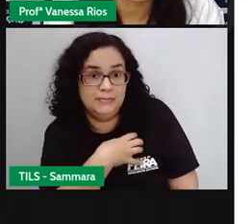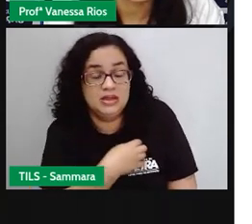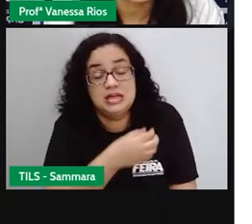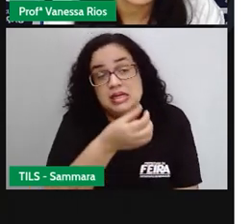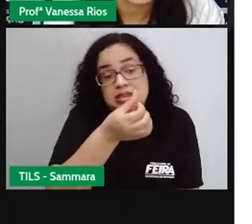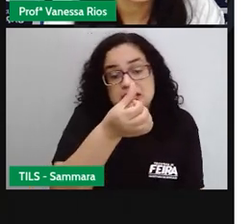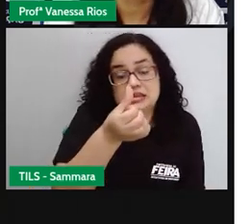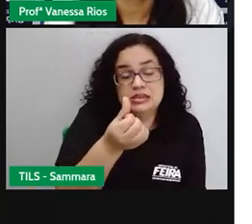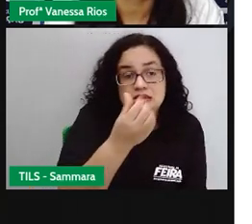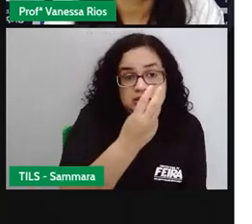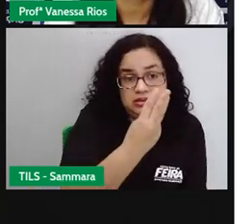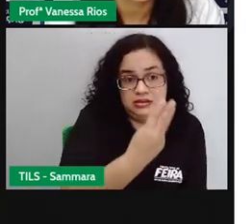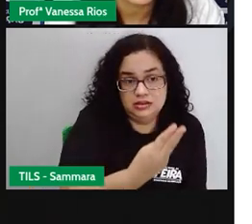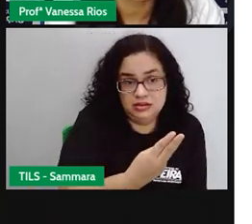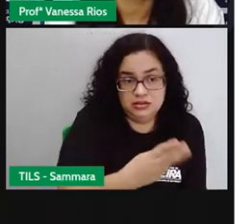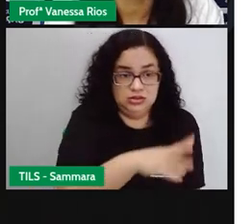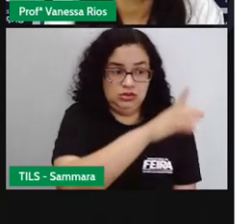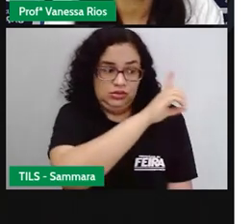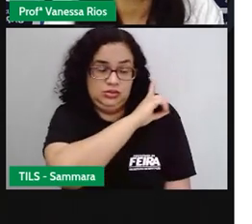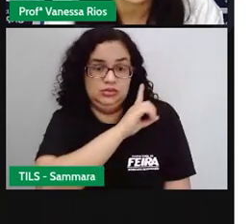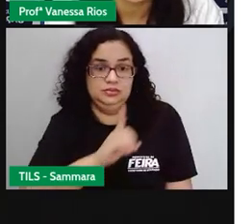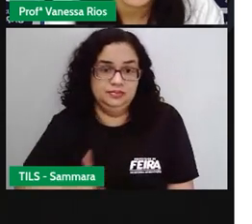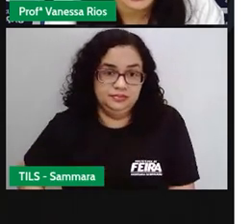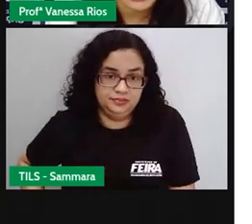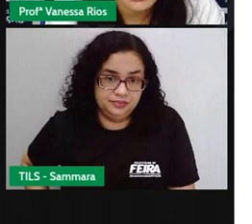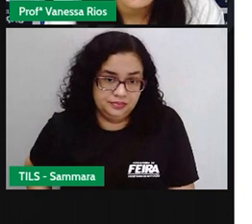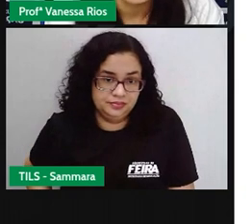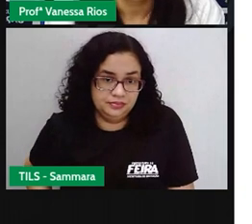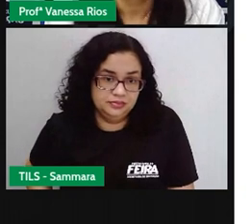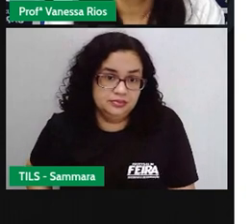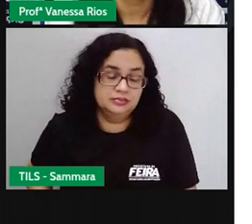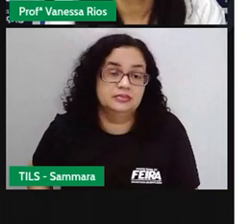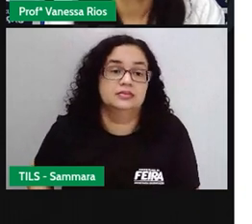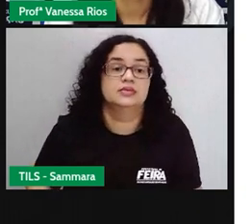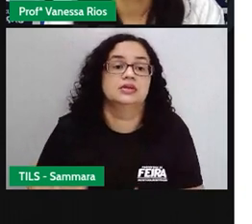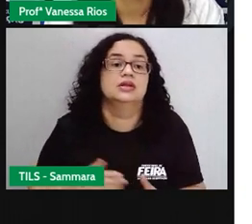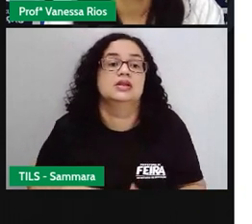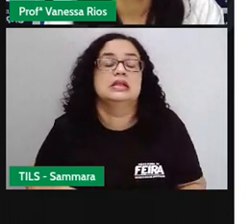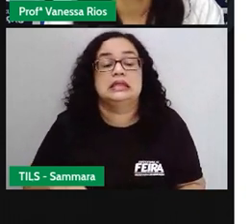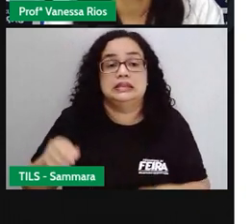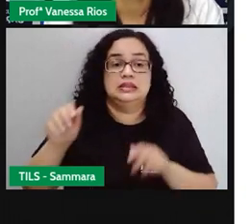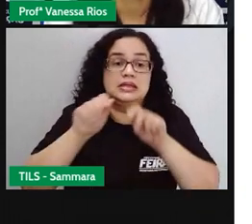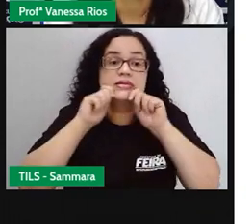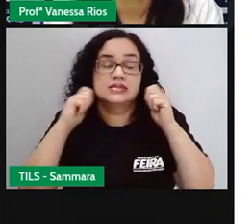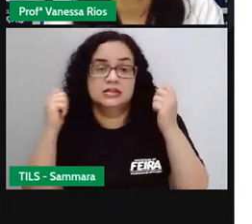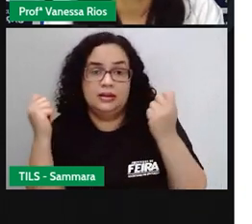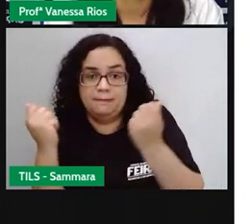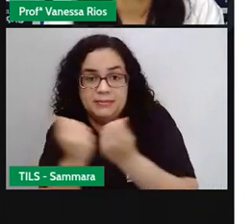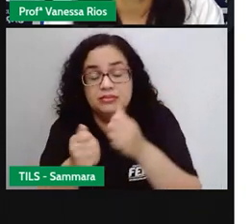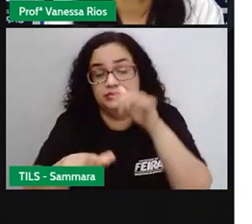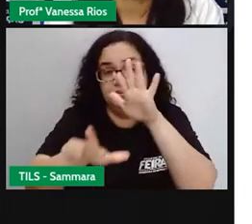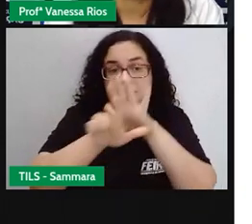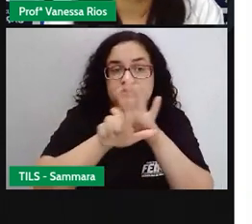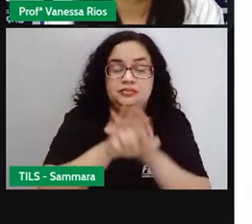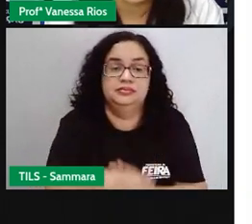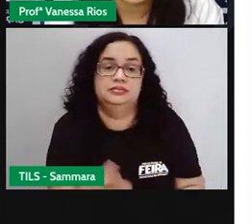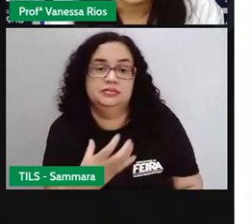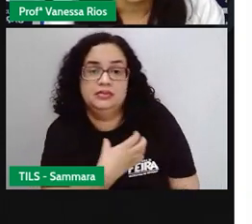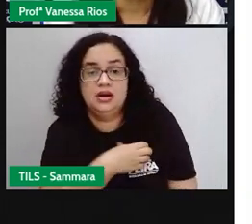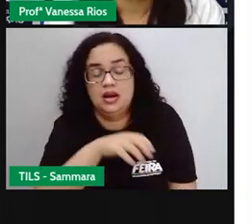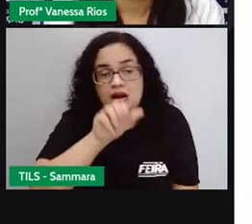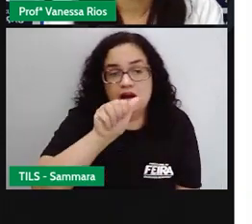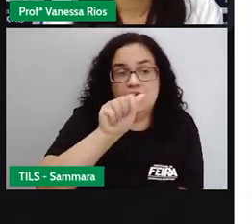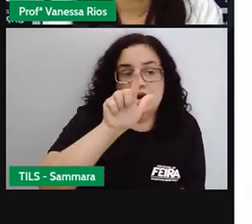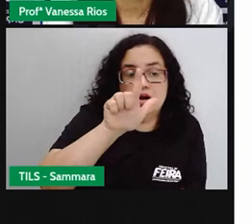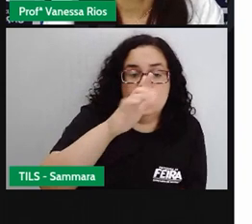63 deputados estaduais compondo a Assembleia Legislativa da Bahia, é ALBA.